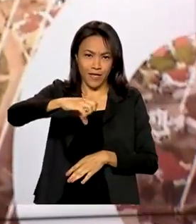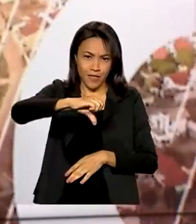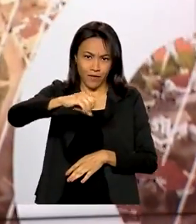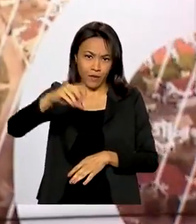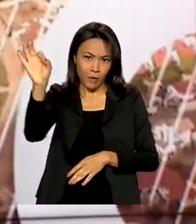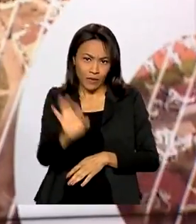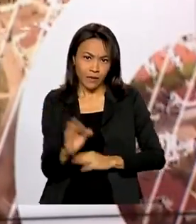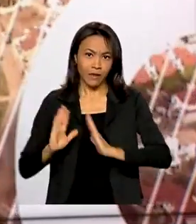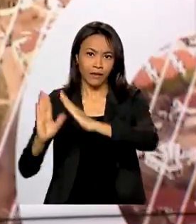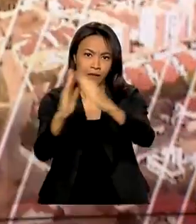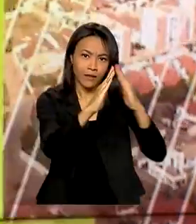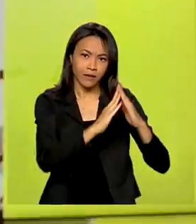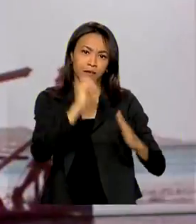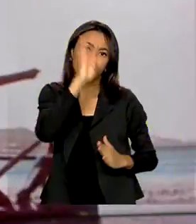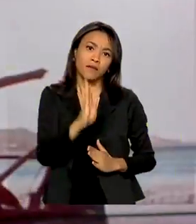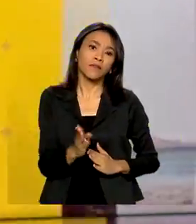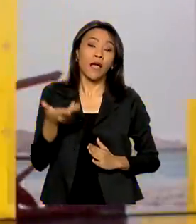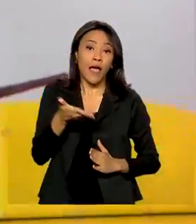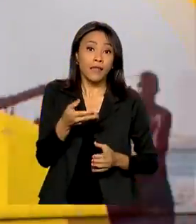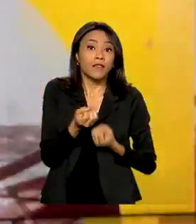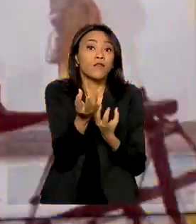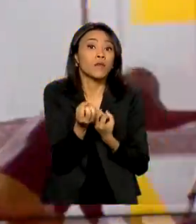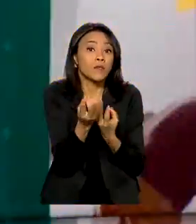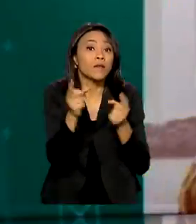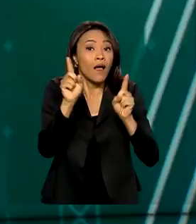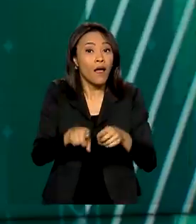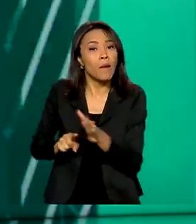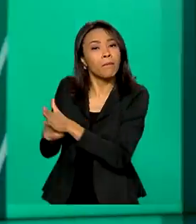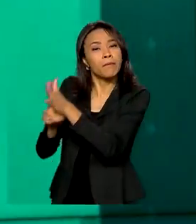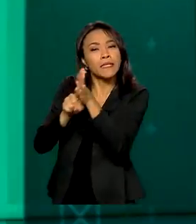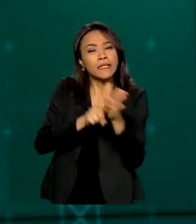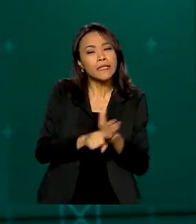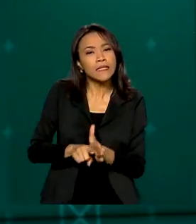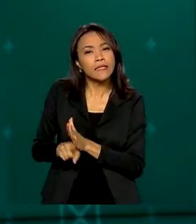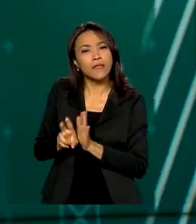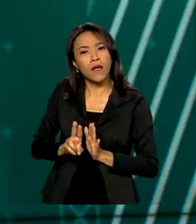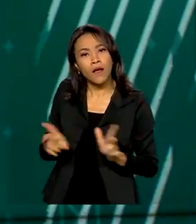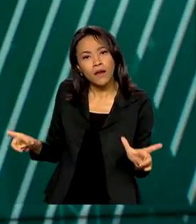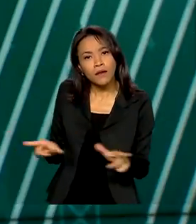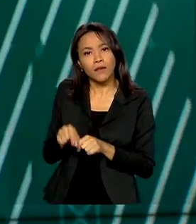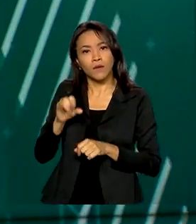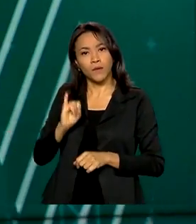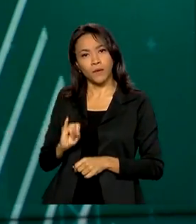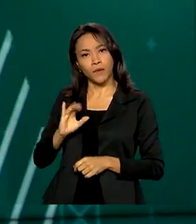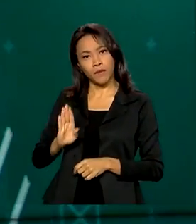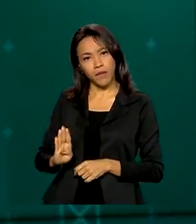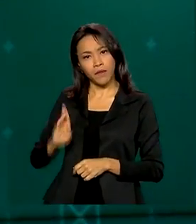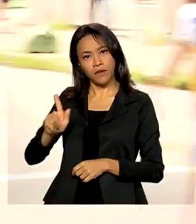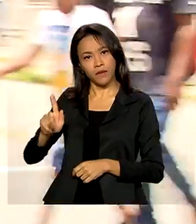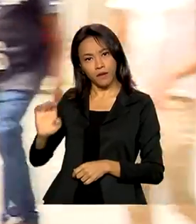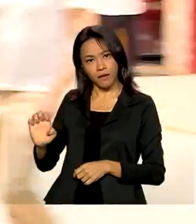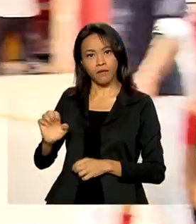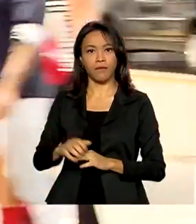do país. As estatísticas fazem parte da Pesquisa Nacional por Amostra de Domicílios do IBGE.